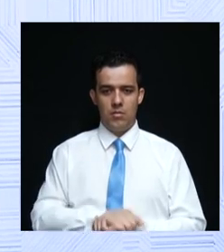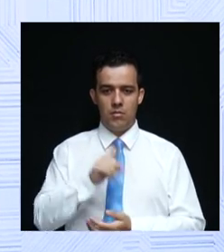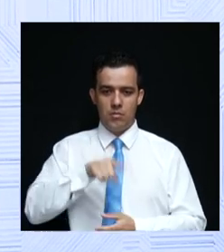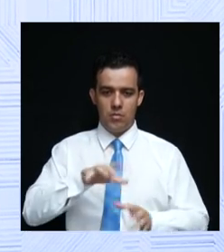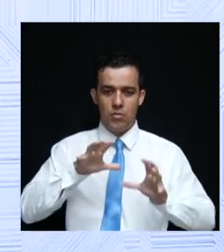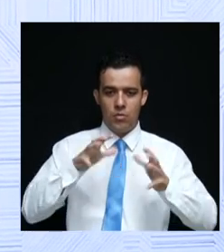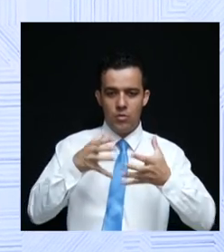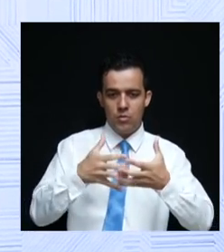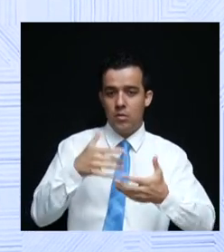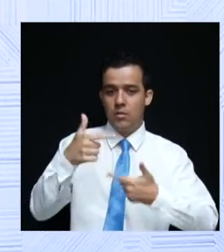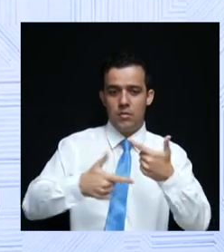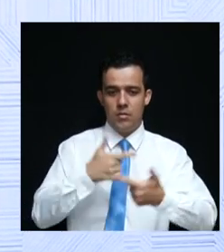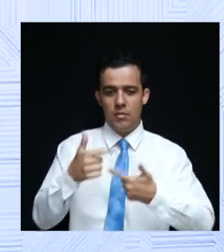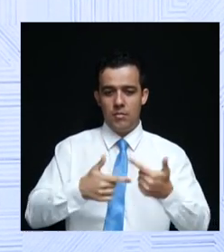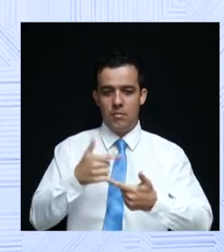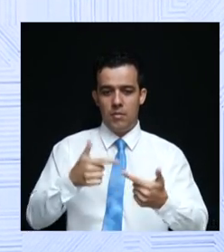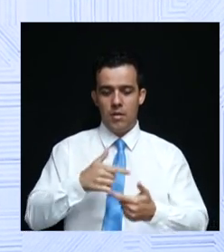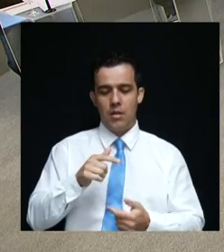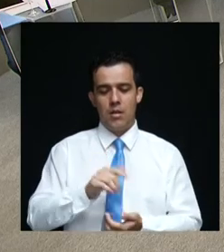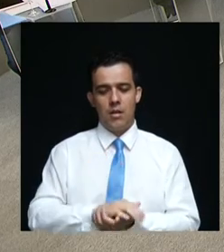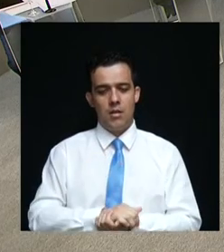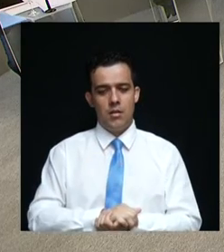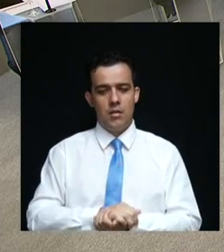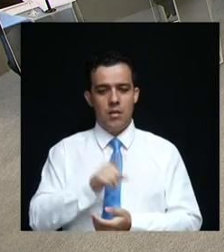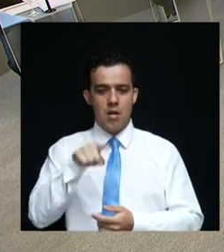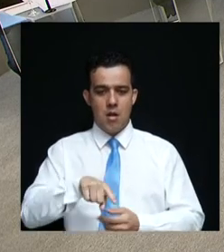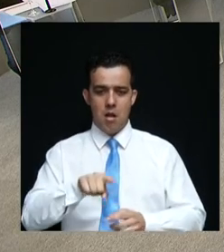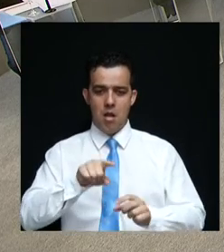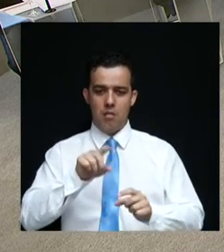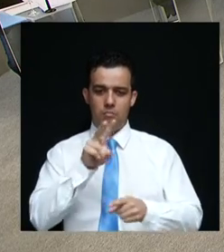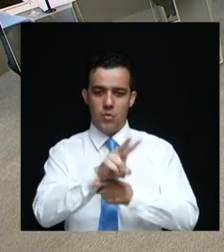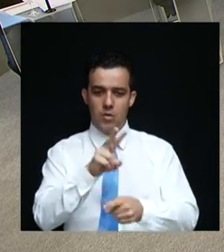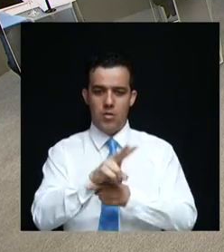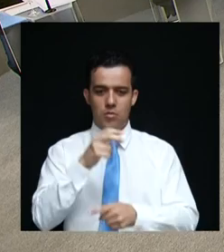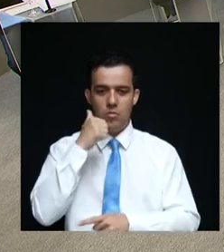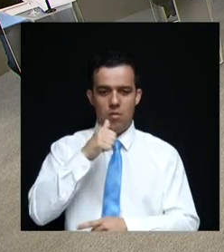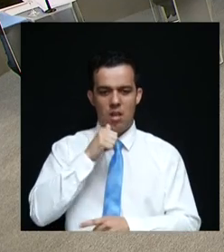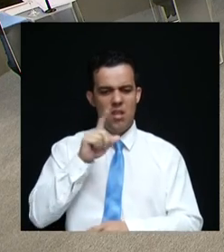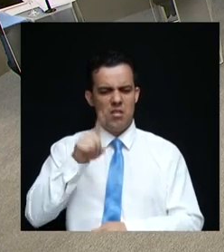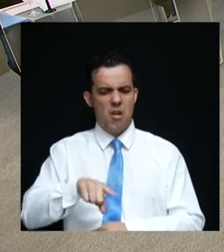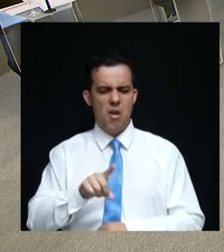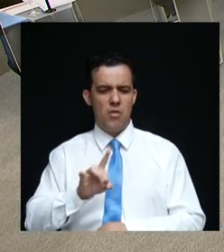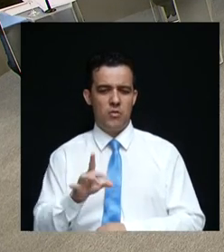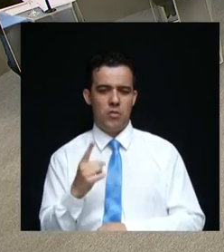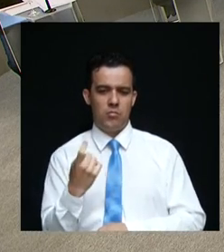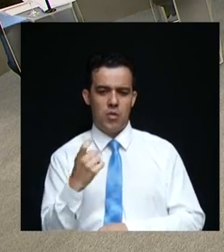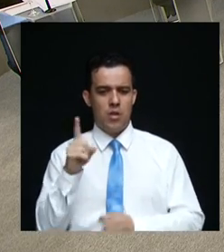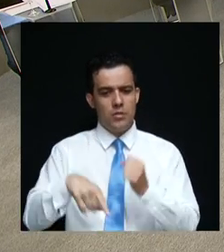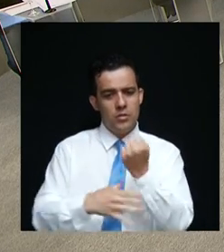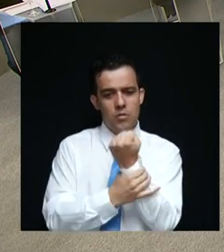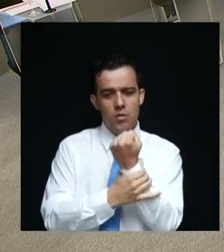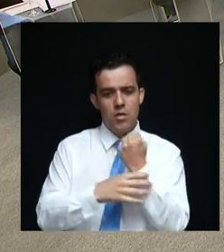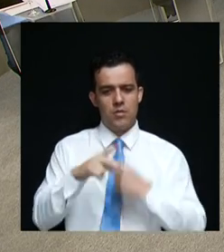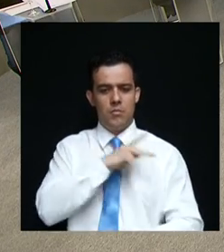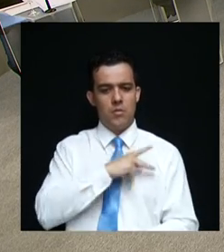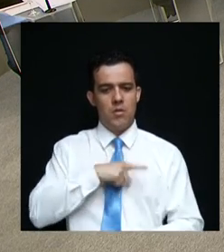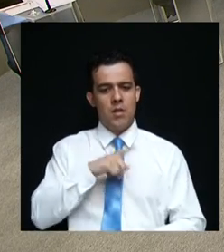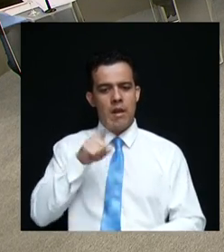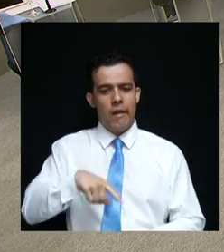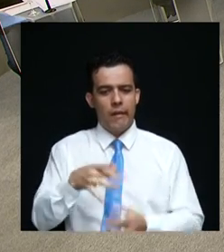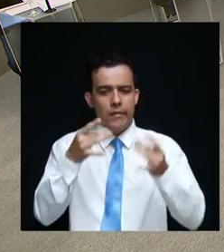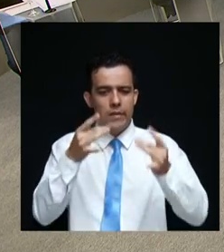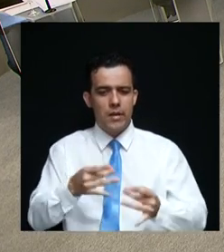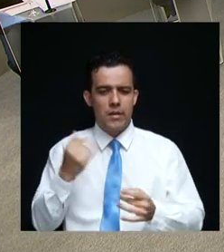conjunto de ações transversais para a proteção da mulher. Mas não apenas então só com relação à segurança pública, que é um elemento importantíssimo,